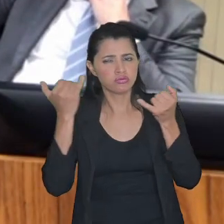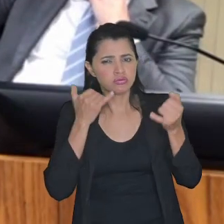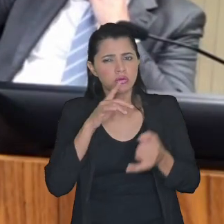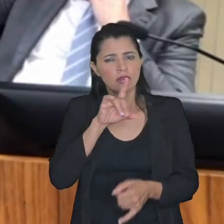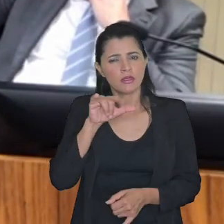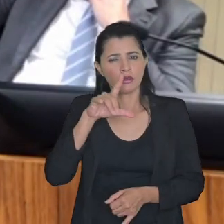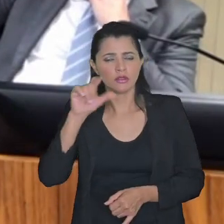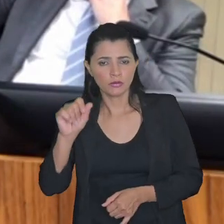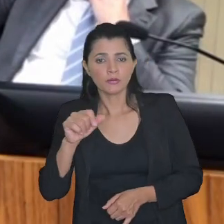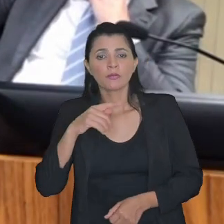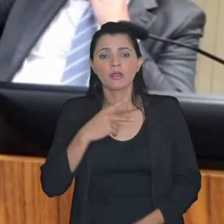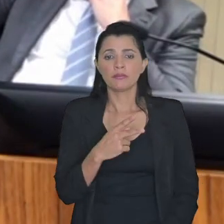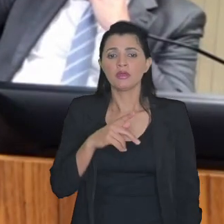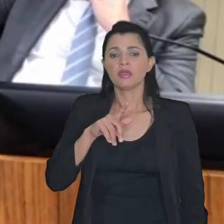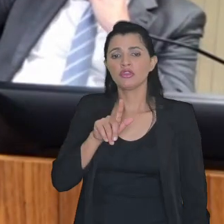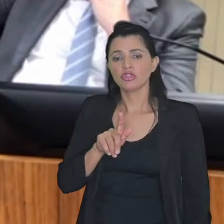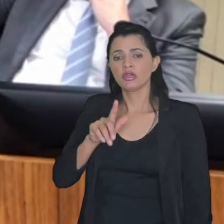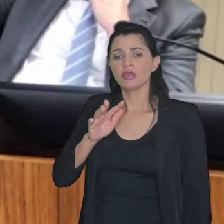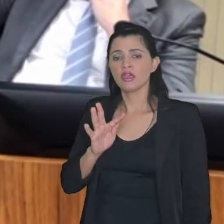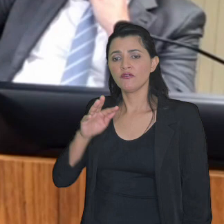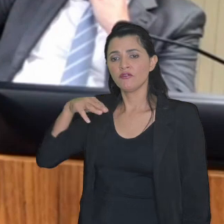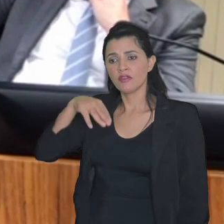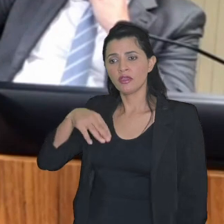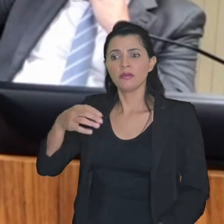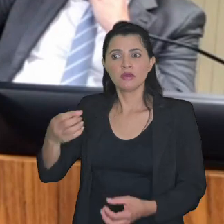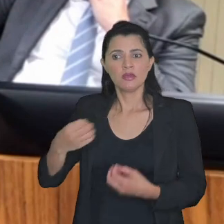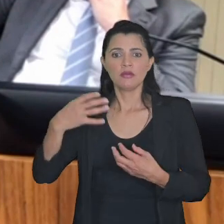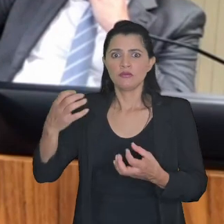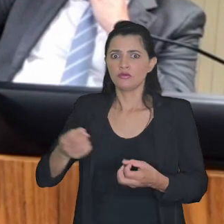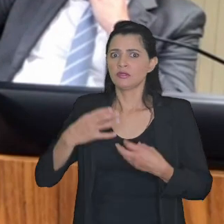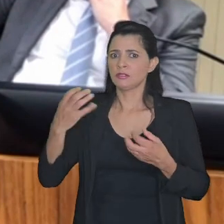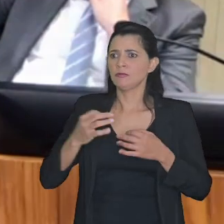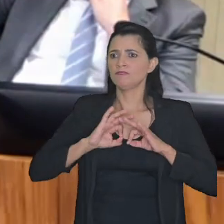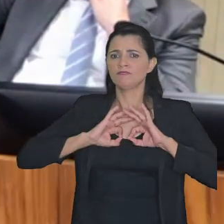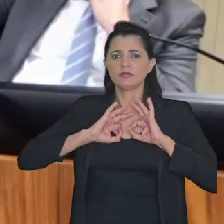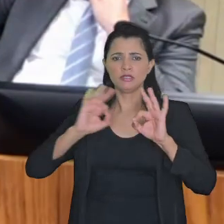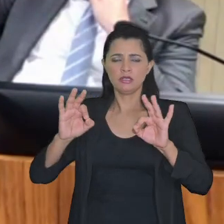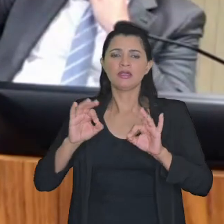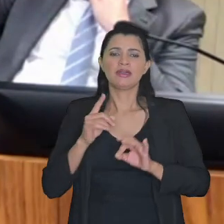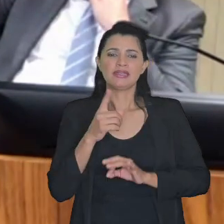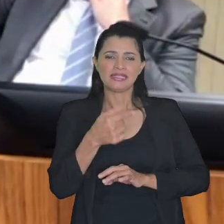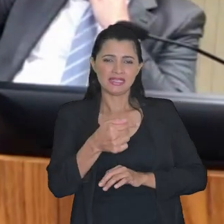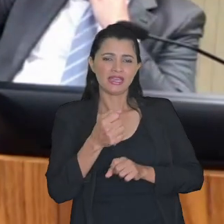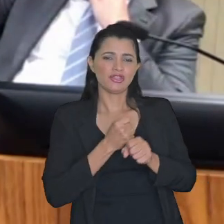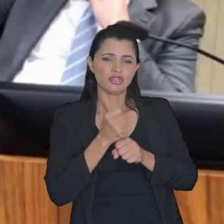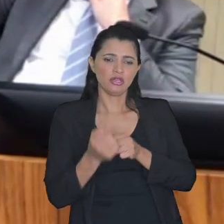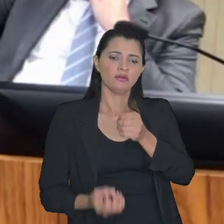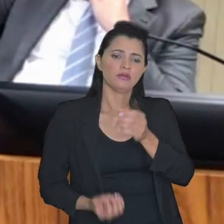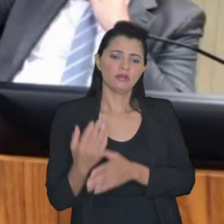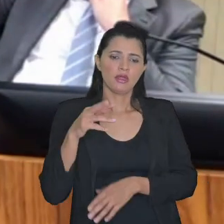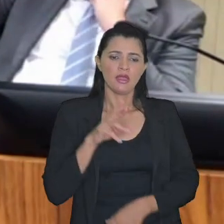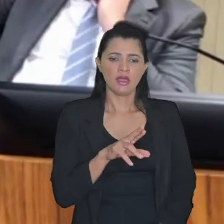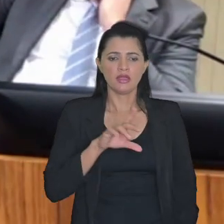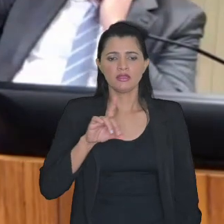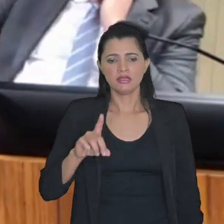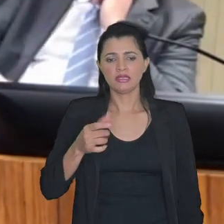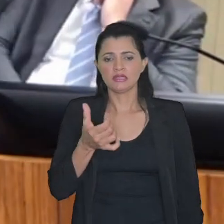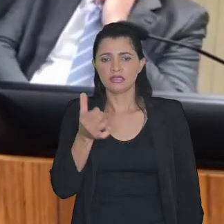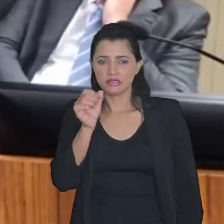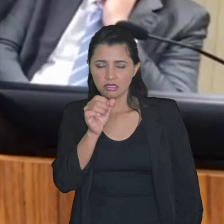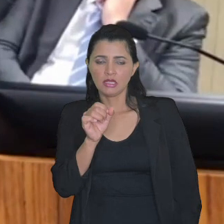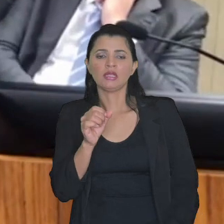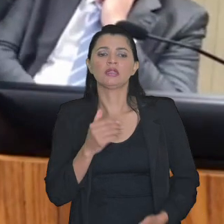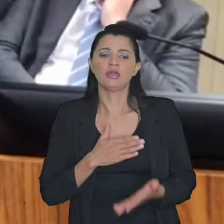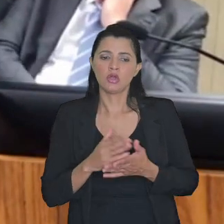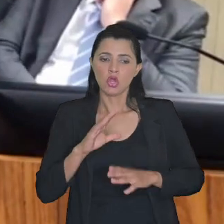a PGFN nos dá um baile nesse aspecto há sete anos foi estabelecido o RDCC numa